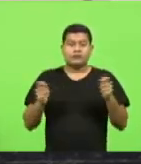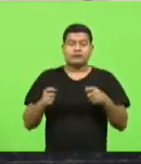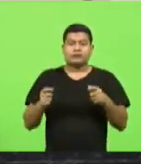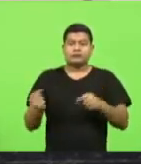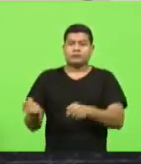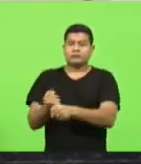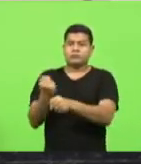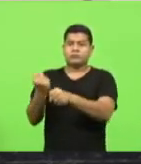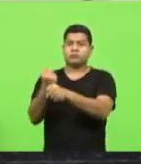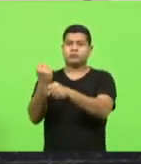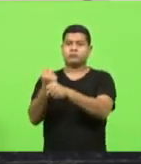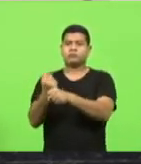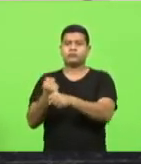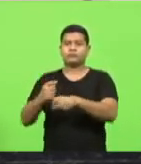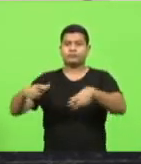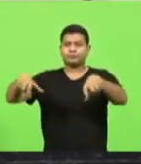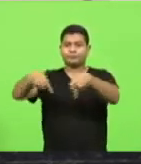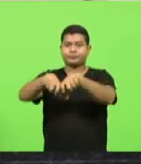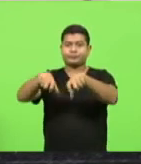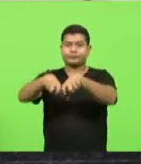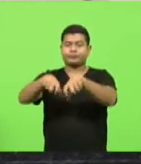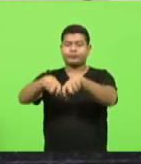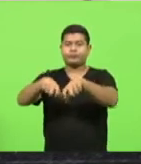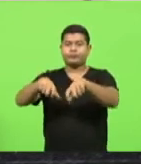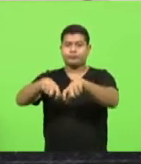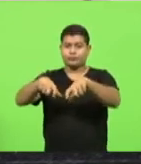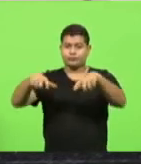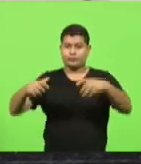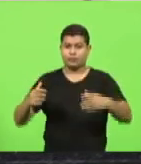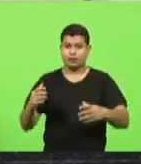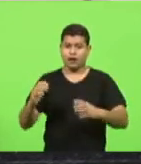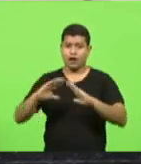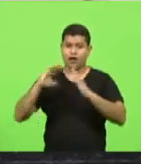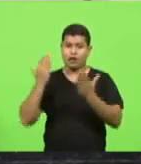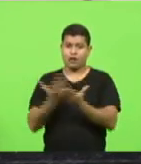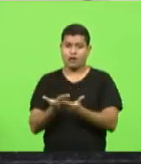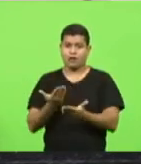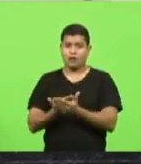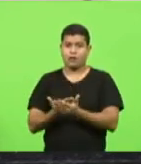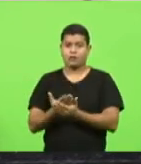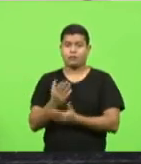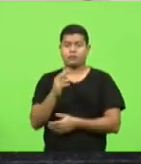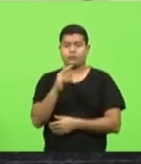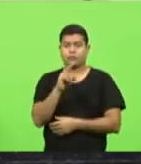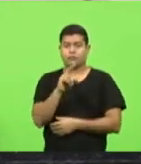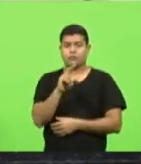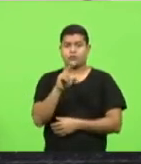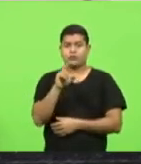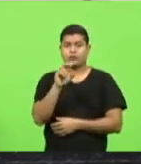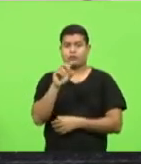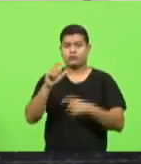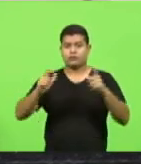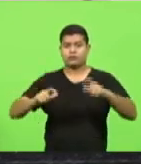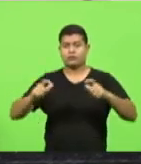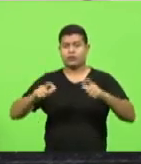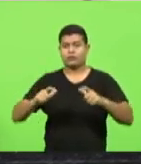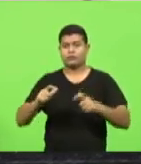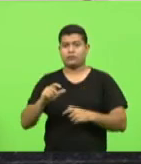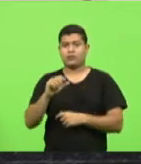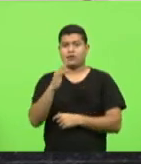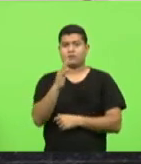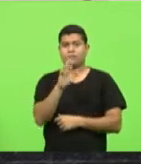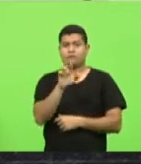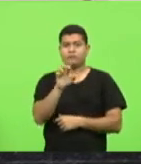de uma quadra de futebol na escola Urbano Salles localizado no município de Freiro Rogério